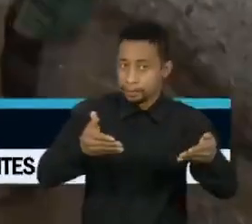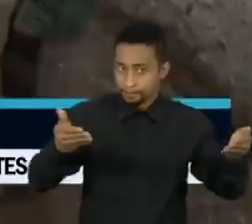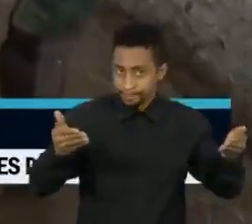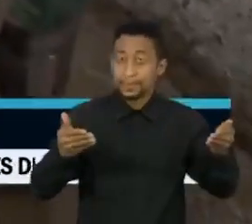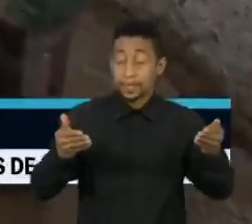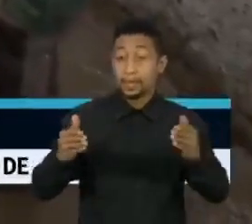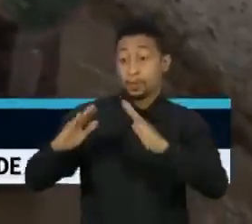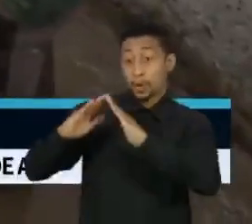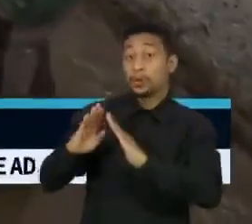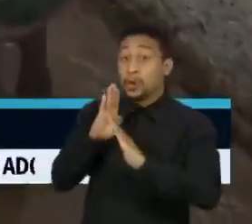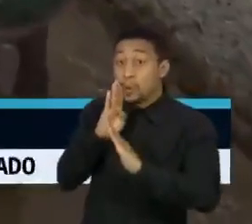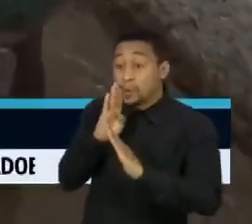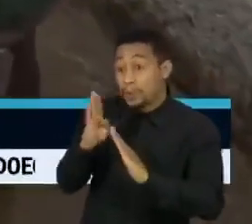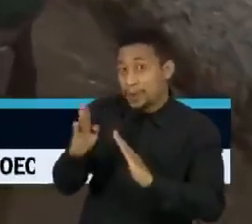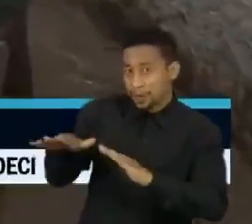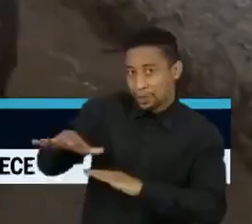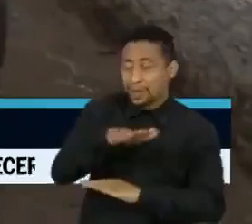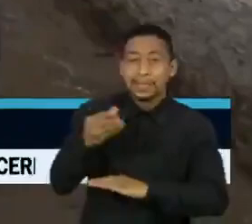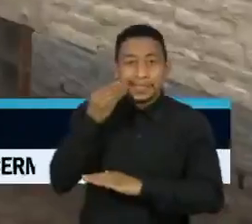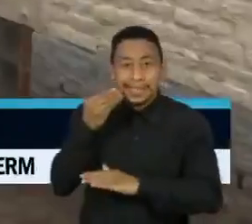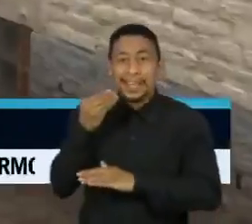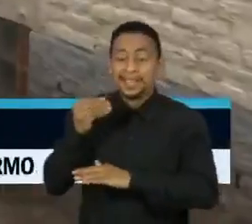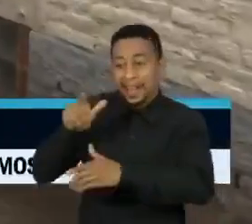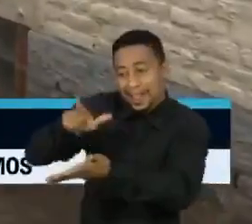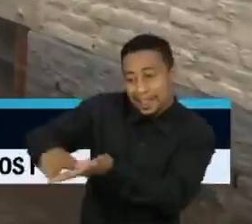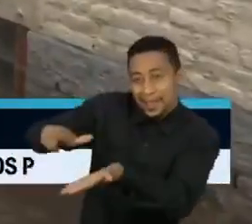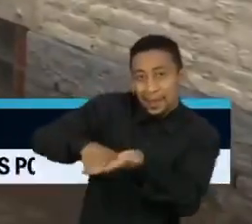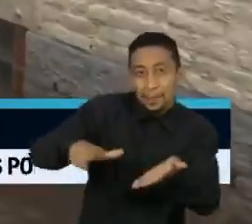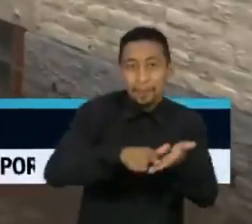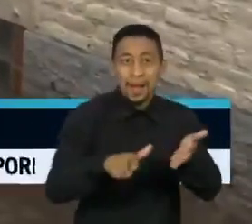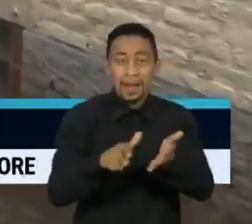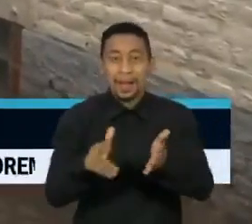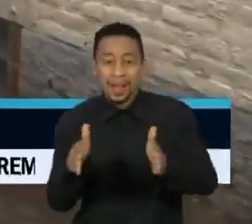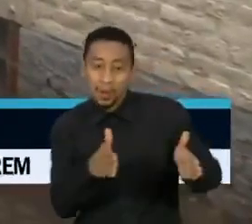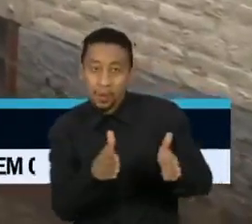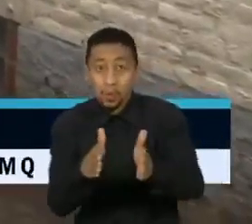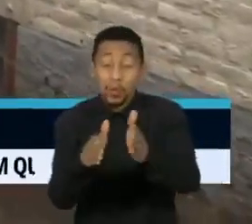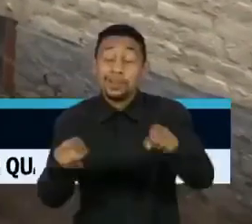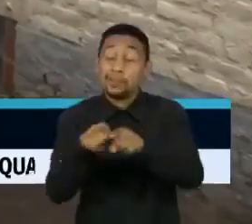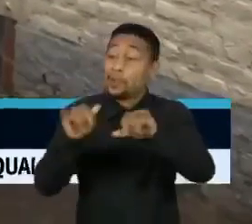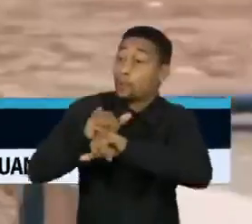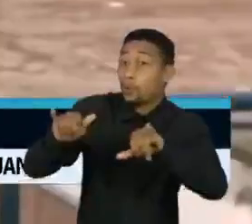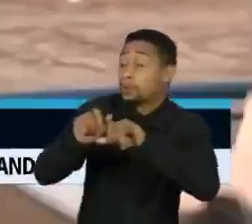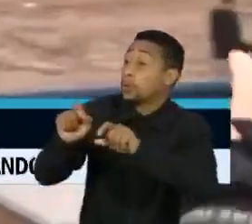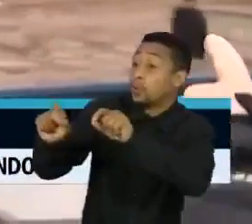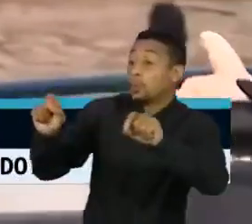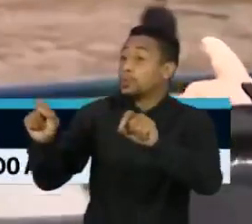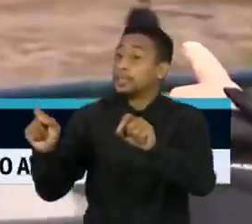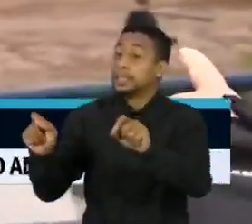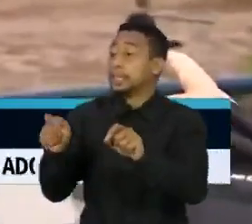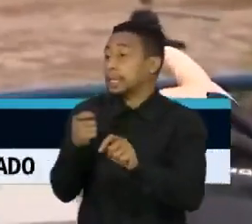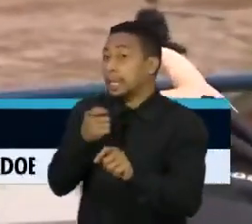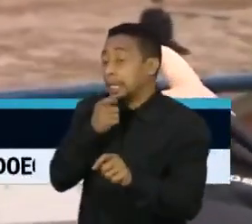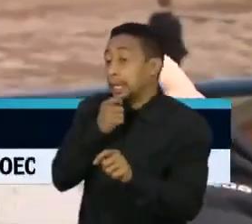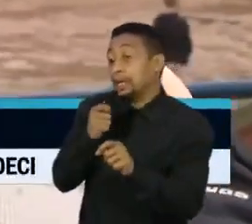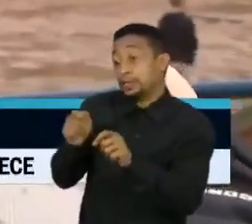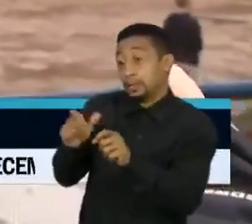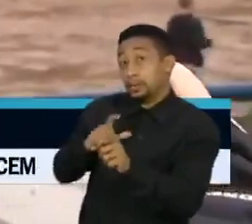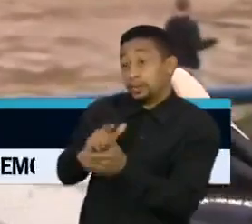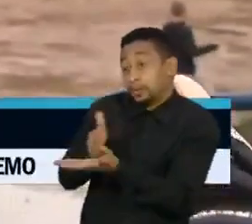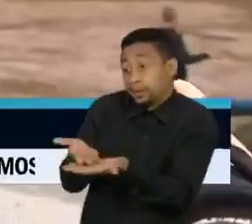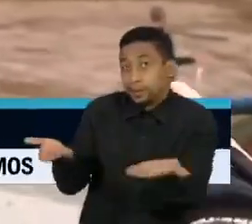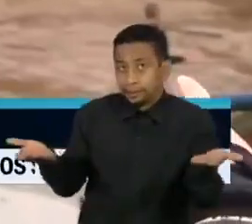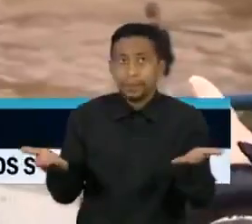belga ainda tentam limpar a lama das ruas e contar o que sobrou depois dos temporais. Uma das casas começou a